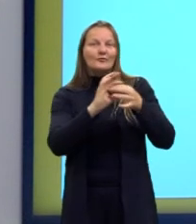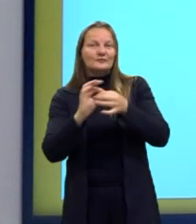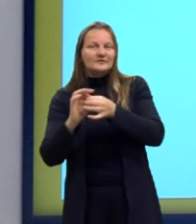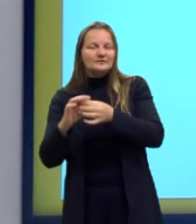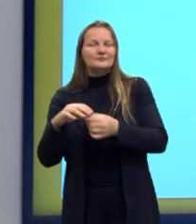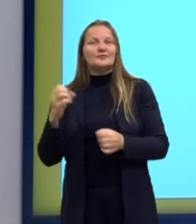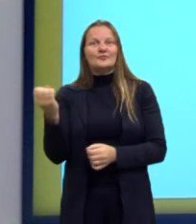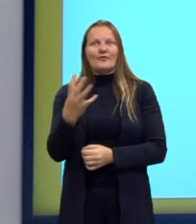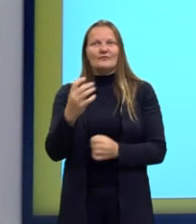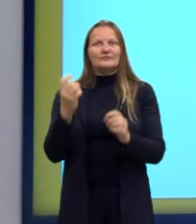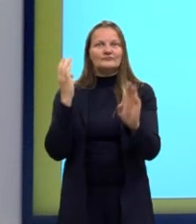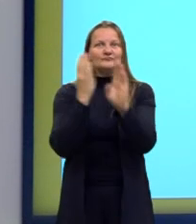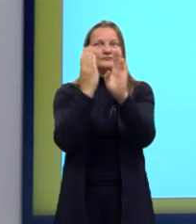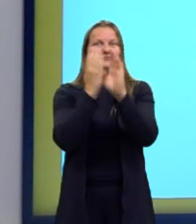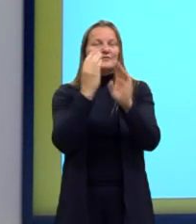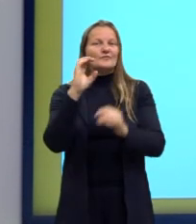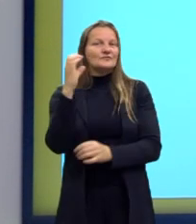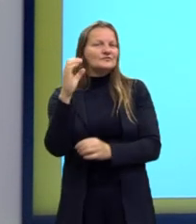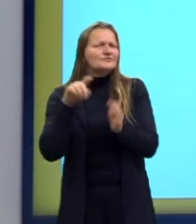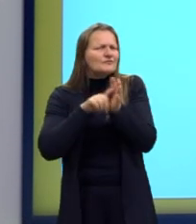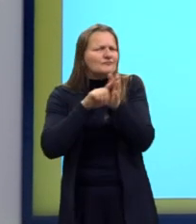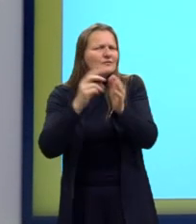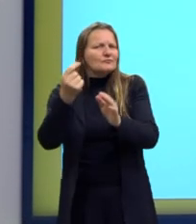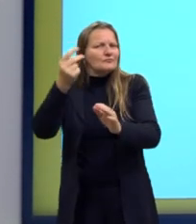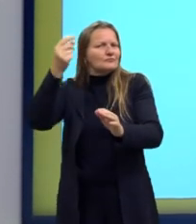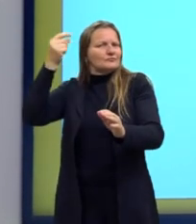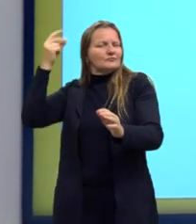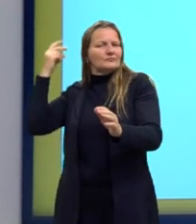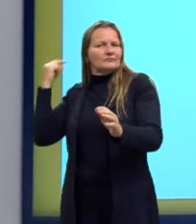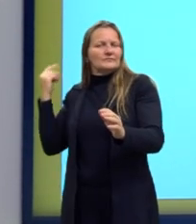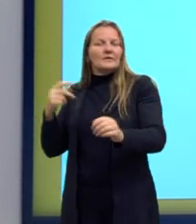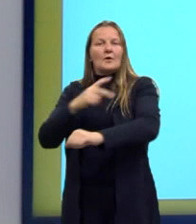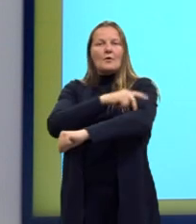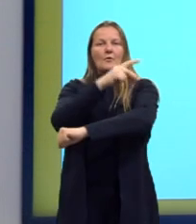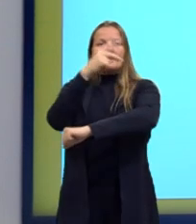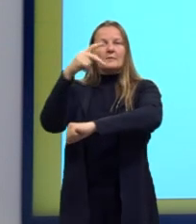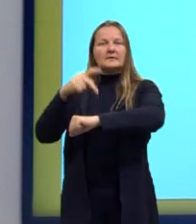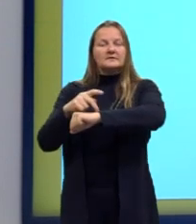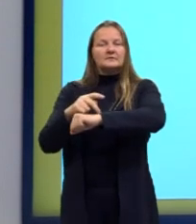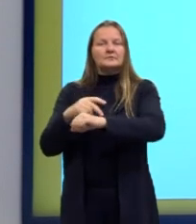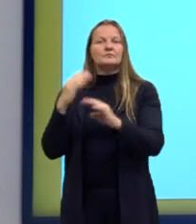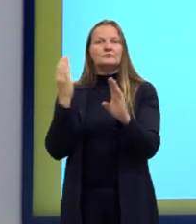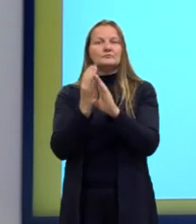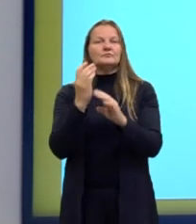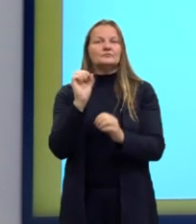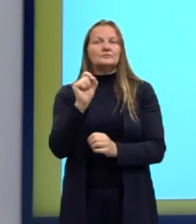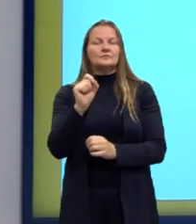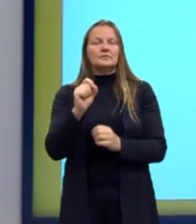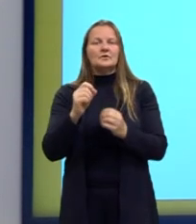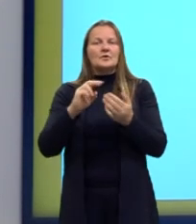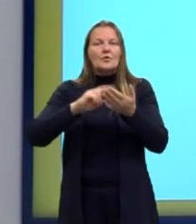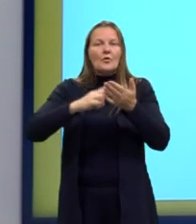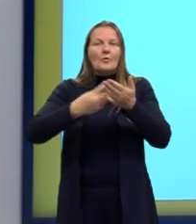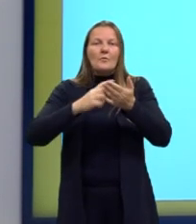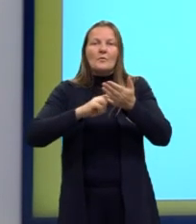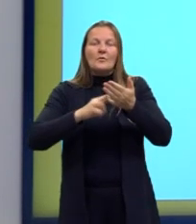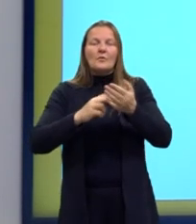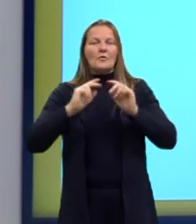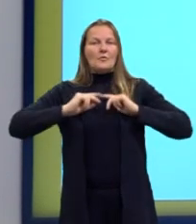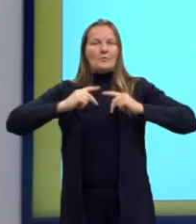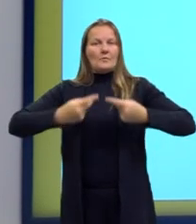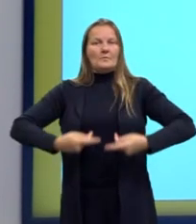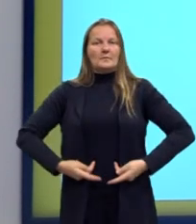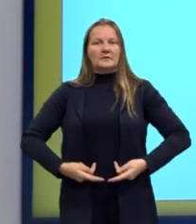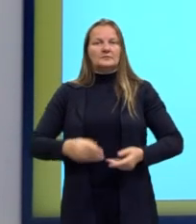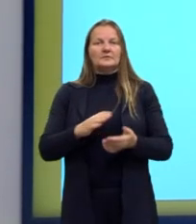essas novas descobertas científicas da época fizeram com que os parnazianos o quê? Buscassem a interpretação de questões humanas